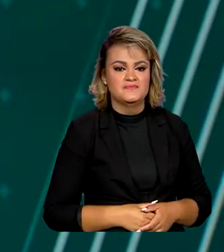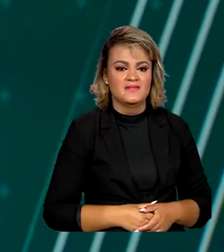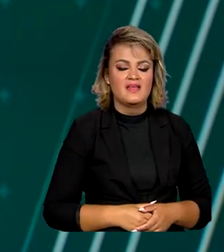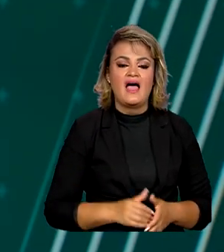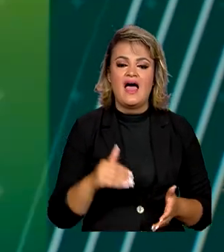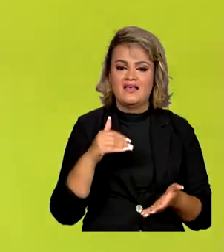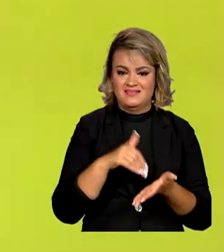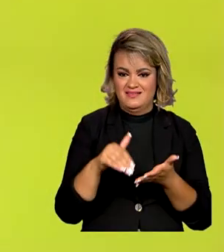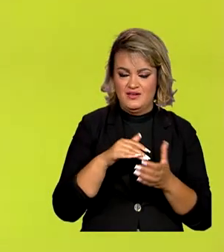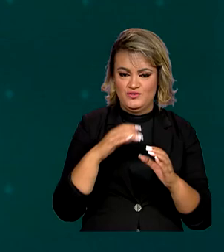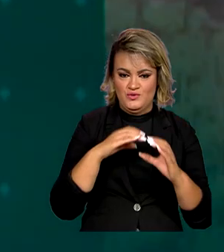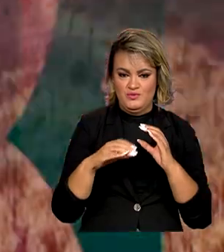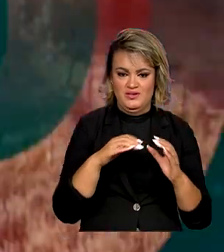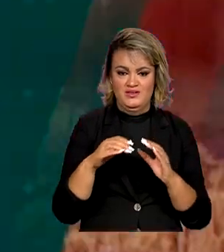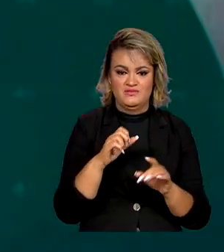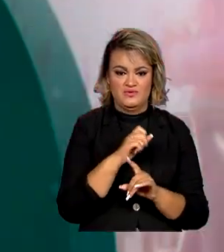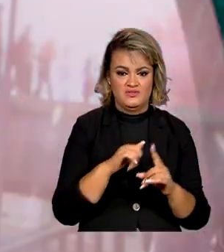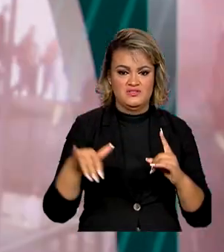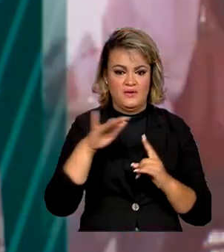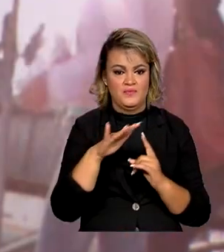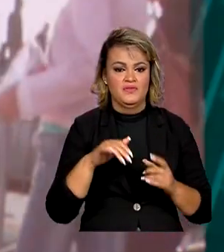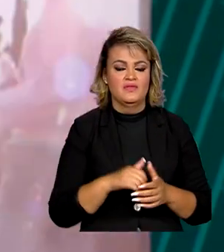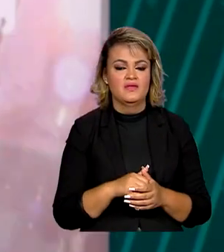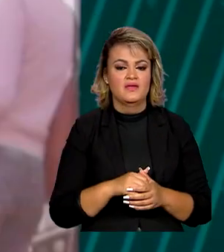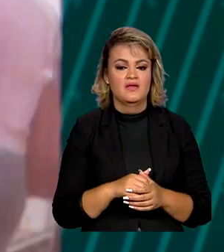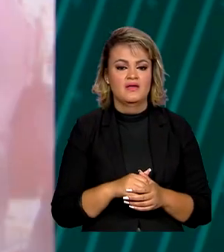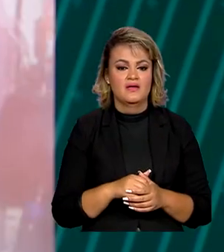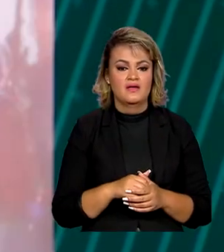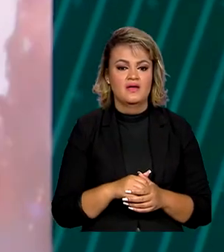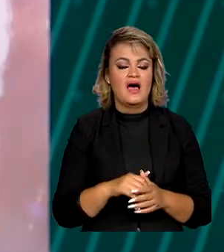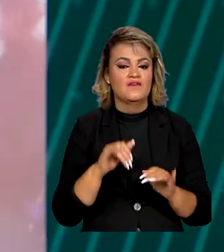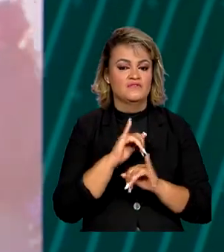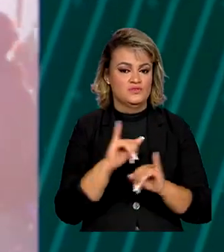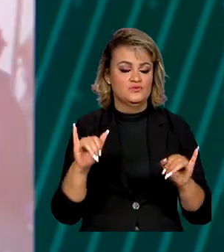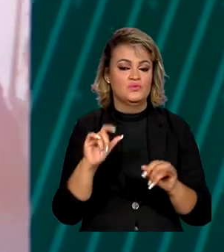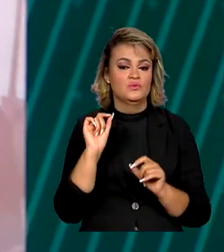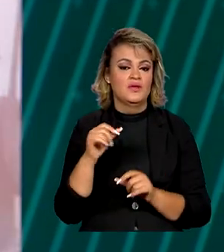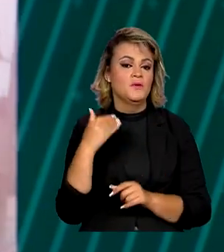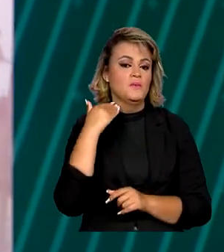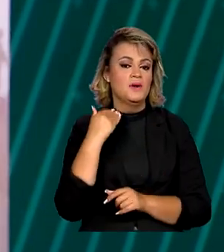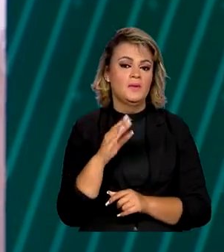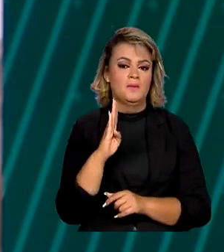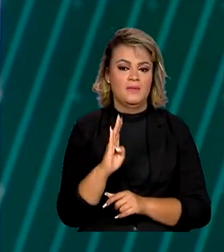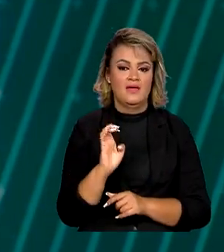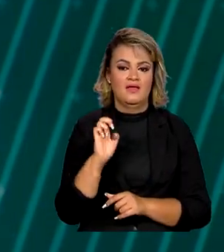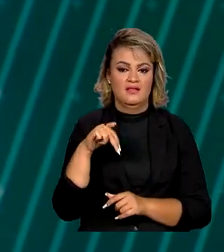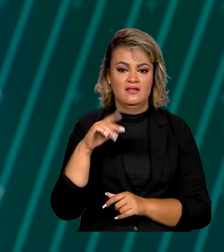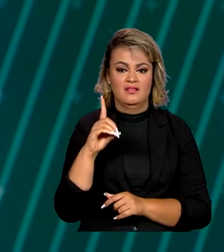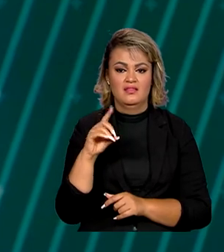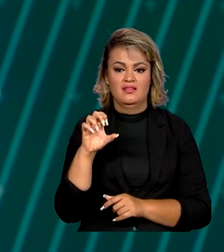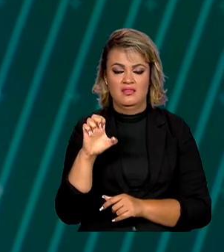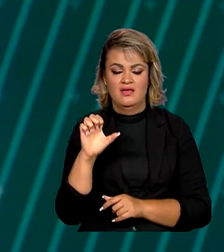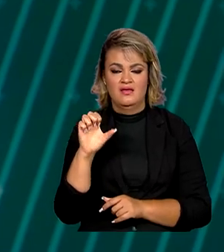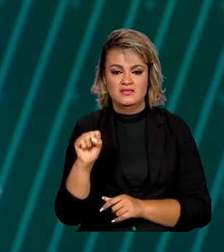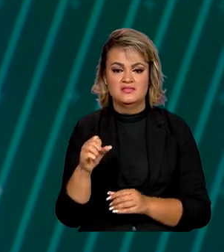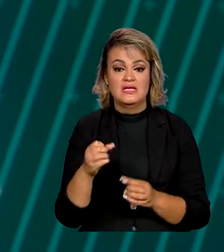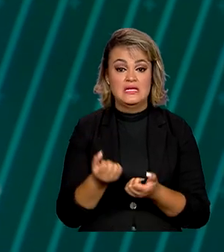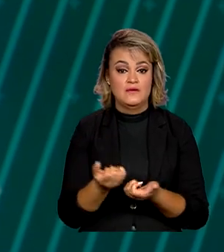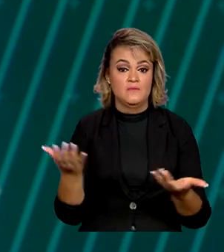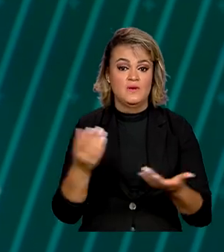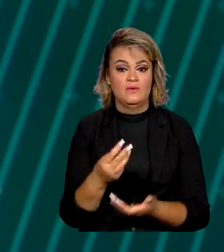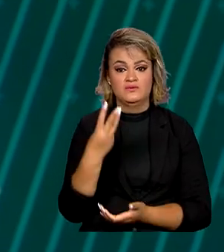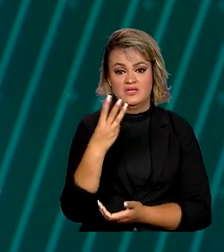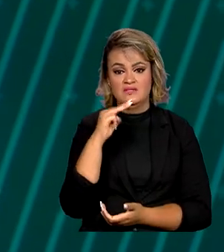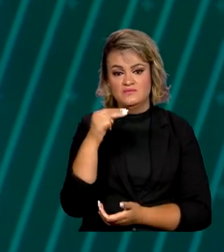Secretaria de Comunicação Social da Presidência da República esclareceu em nota que o BNDES disponibilizou neste ano quase